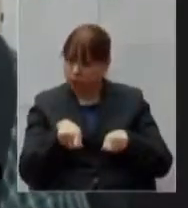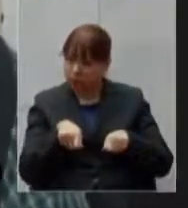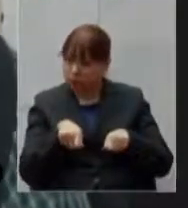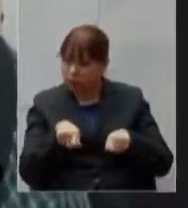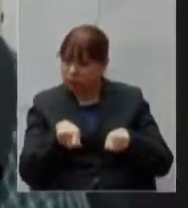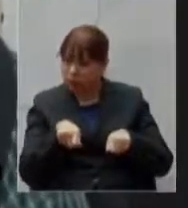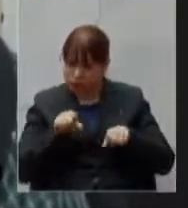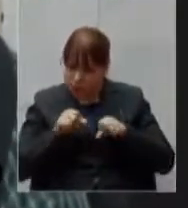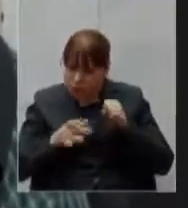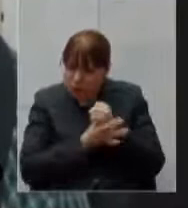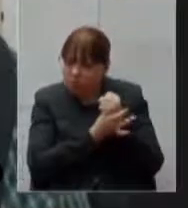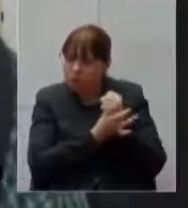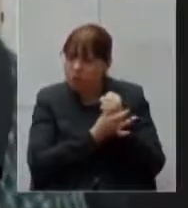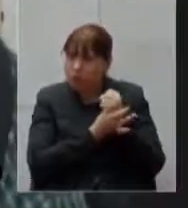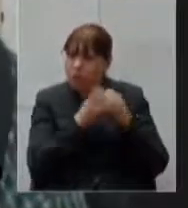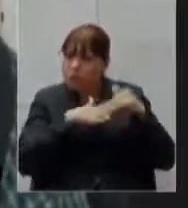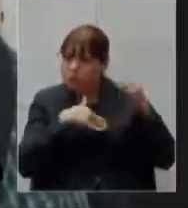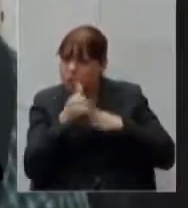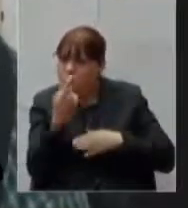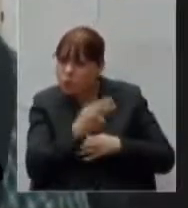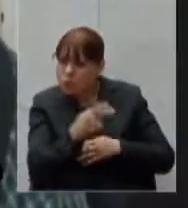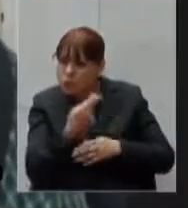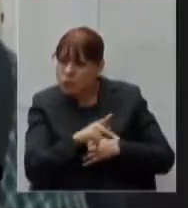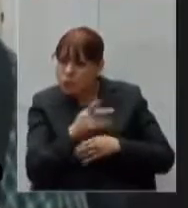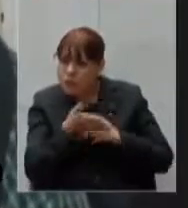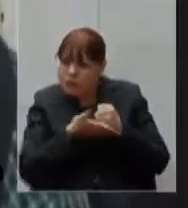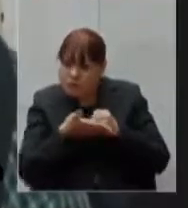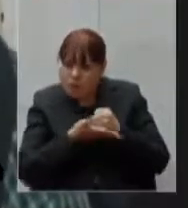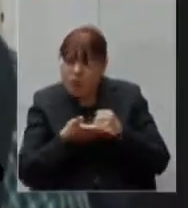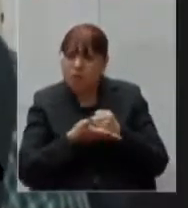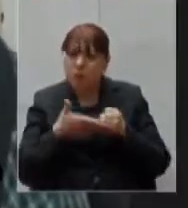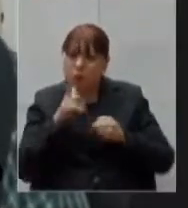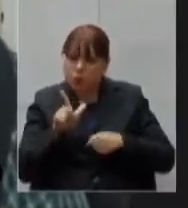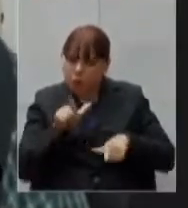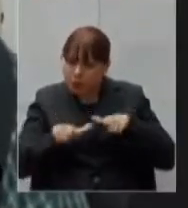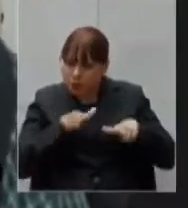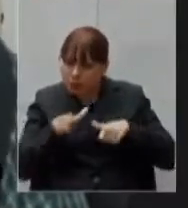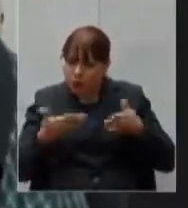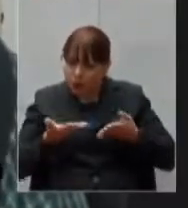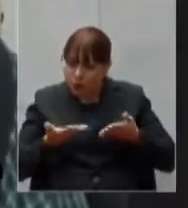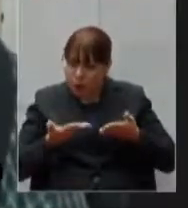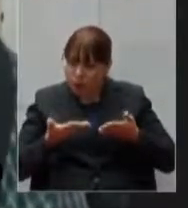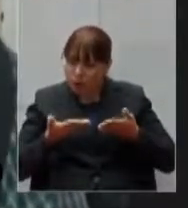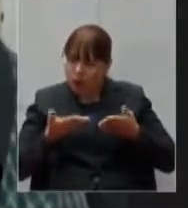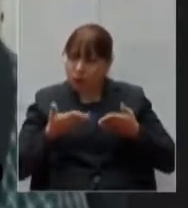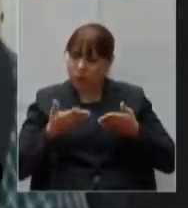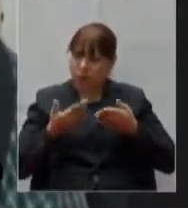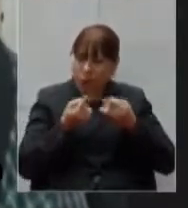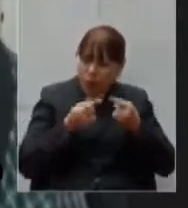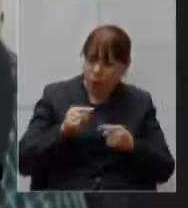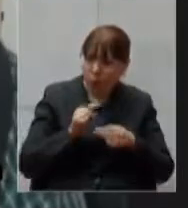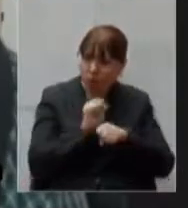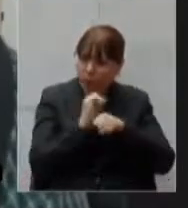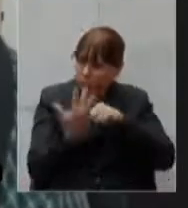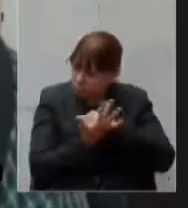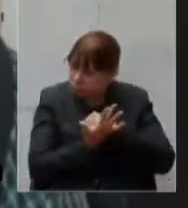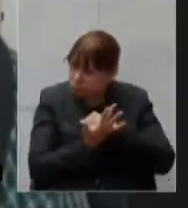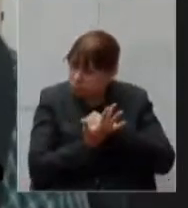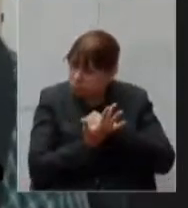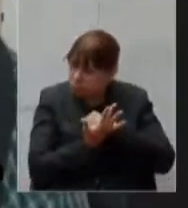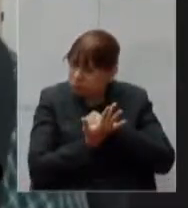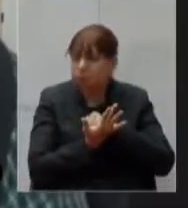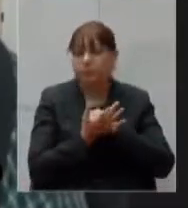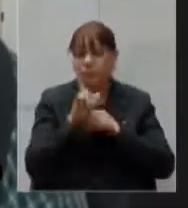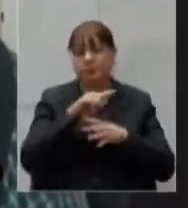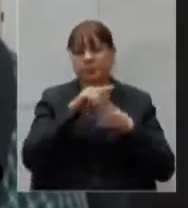segurança profissional mínimas para poder atuar nessa linha de frente ao combate ao coronavírus então esses são